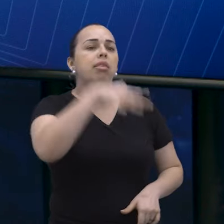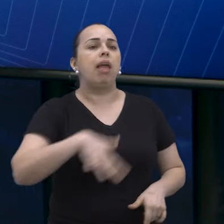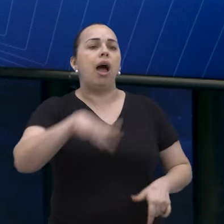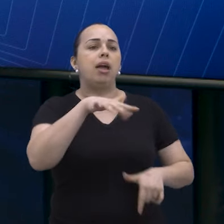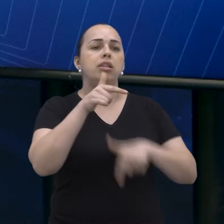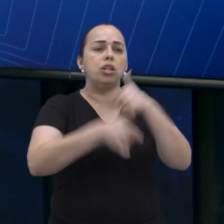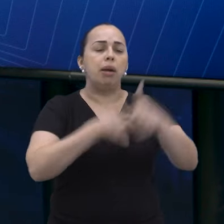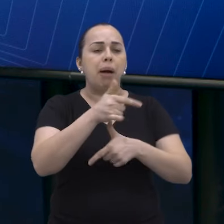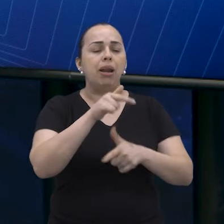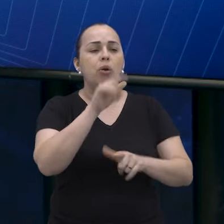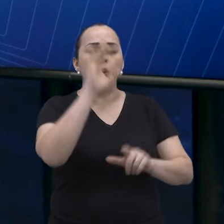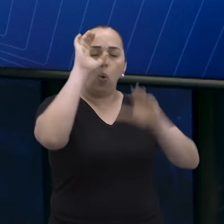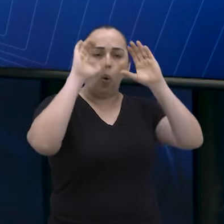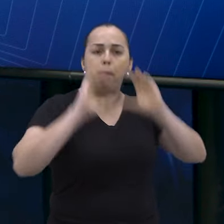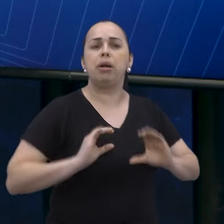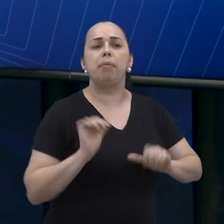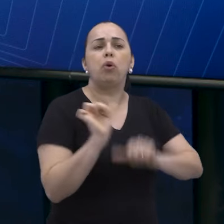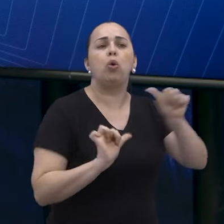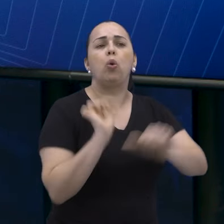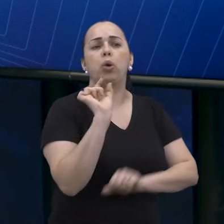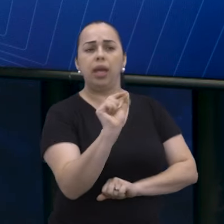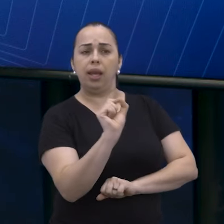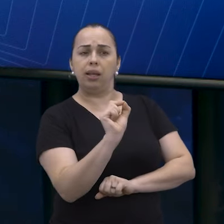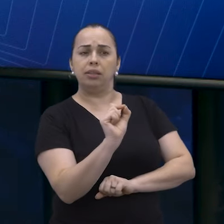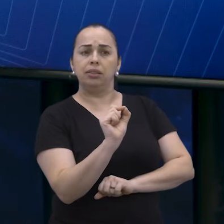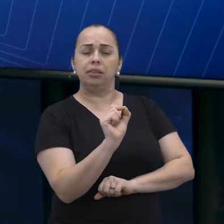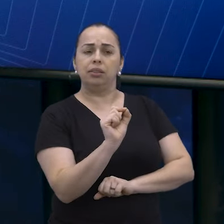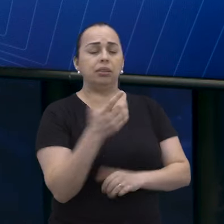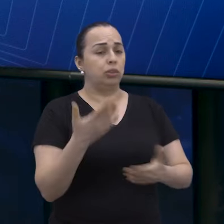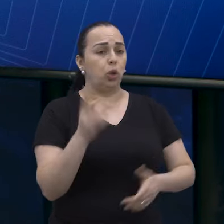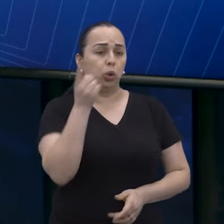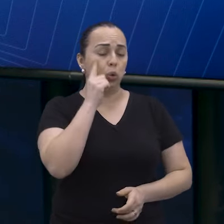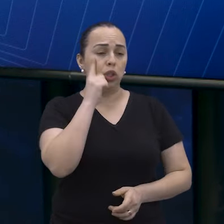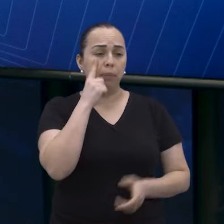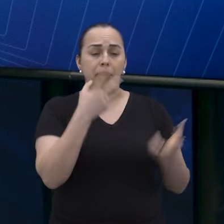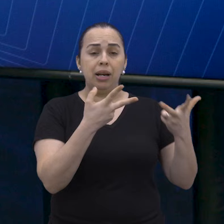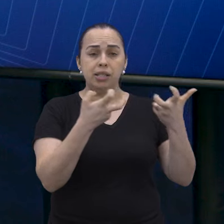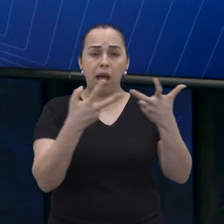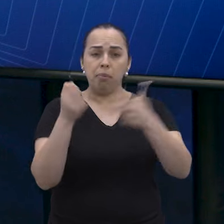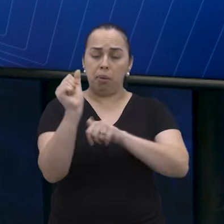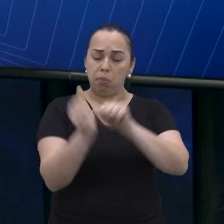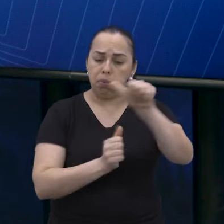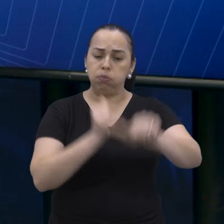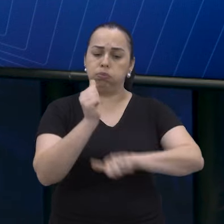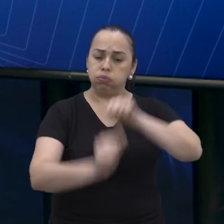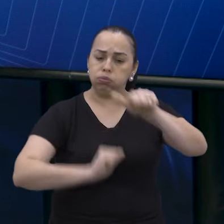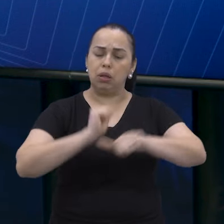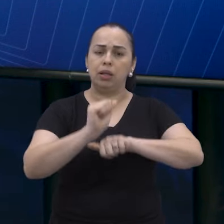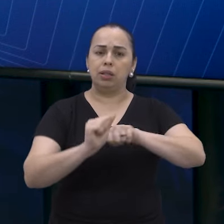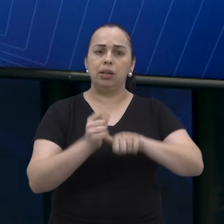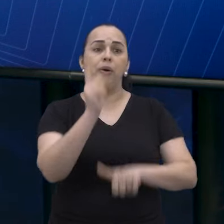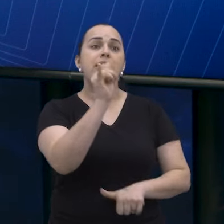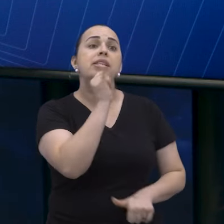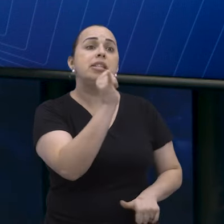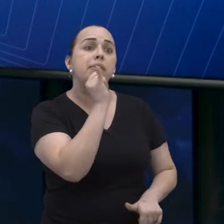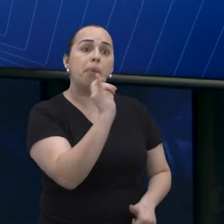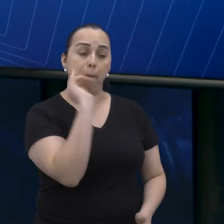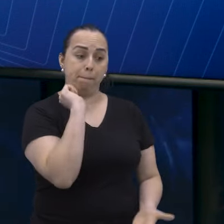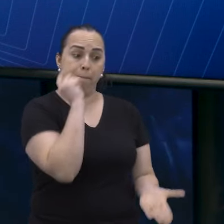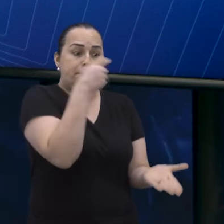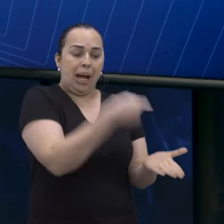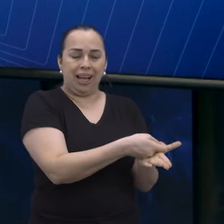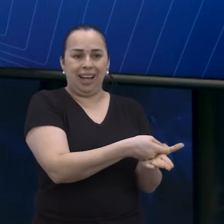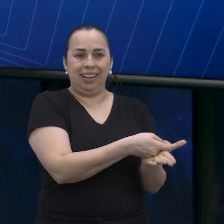fazer, o que mudou? O que mudou a gente vê dentro dos nossos cotidianos, no nosso dia a dia, nas formas de pagamento